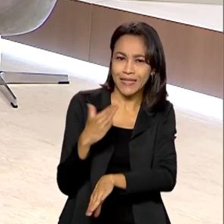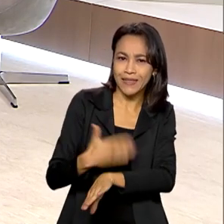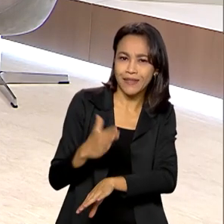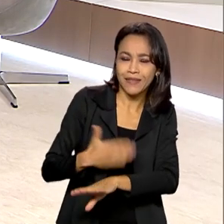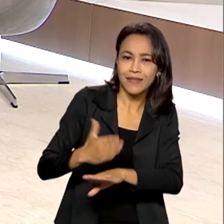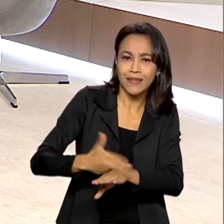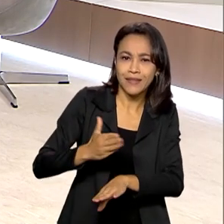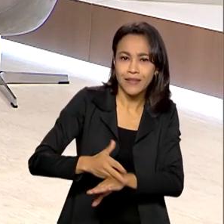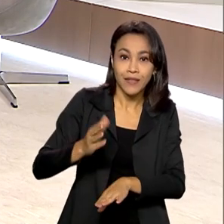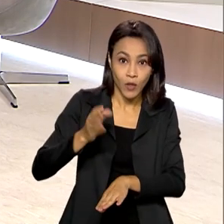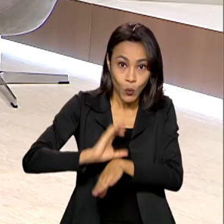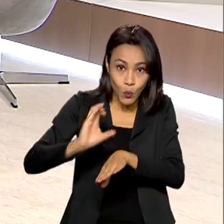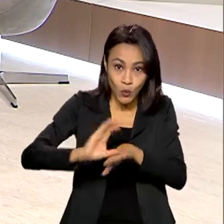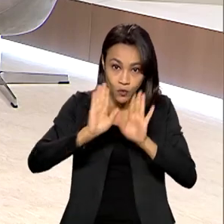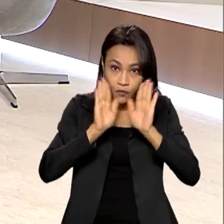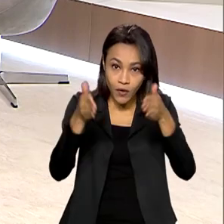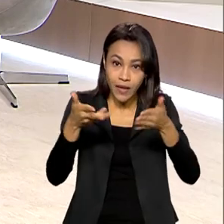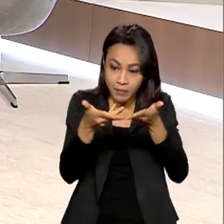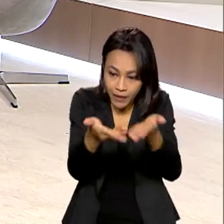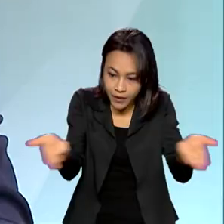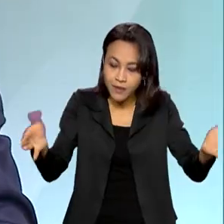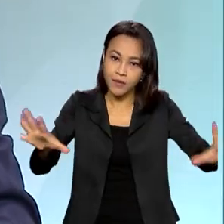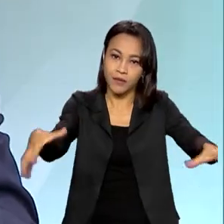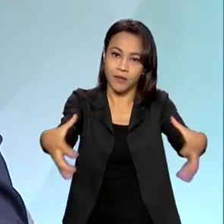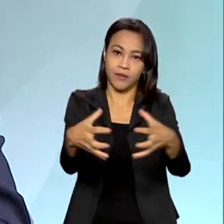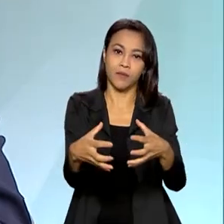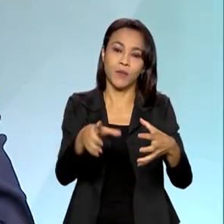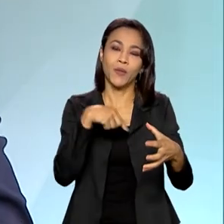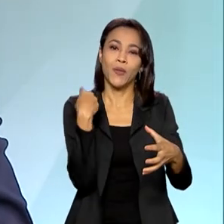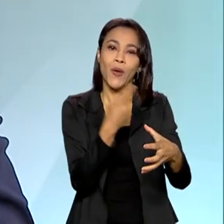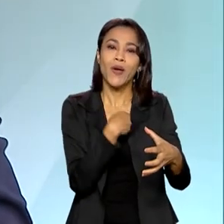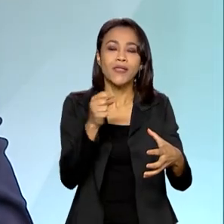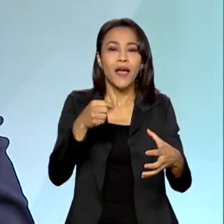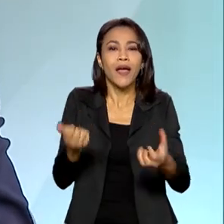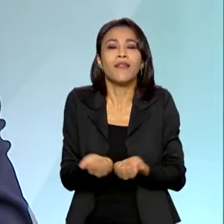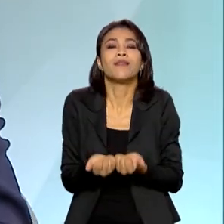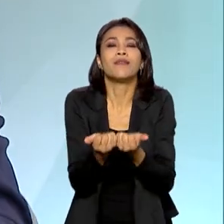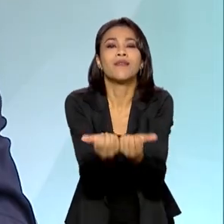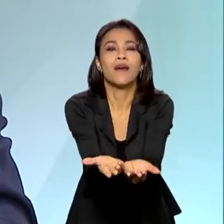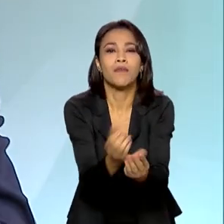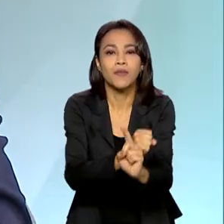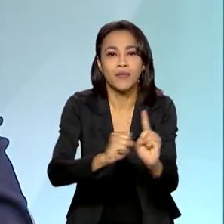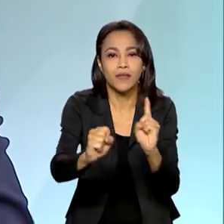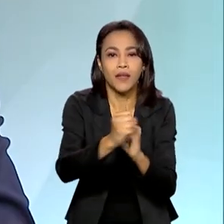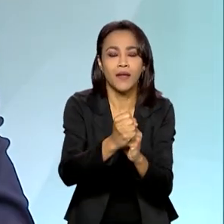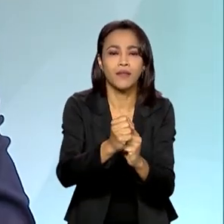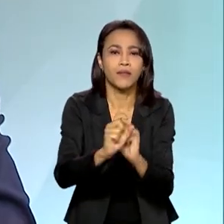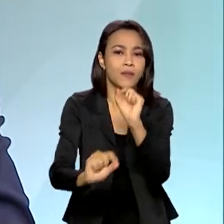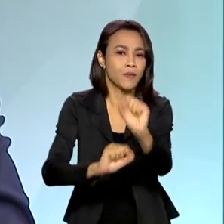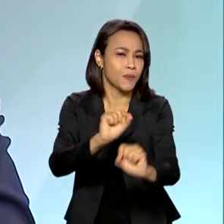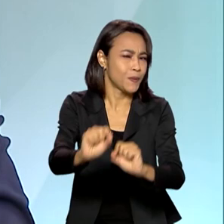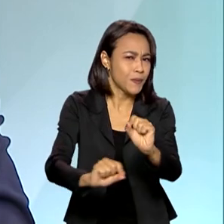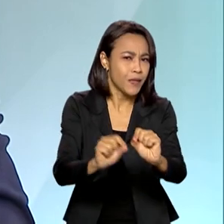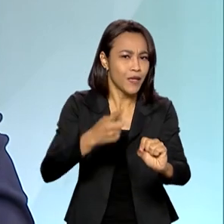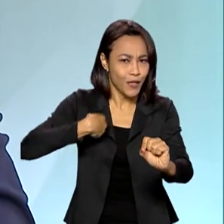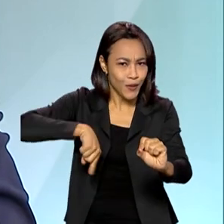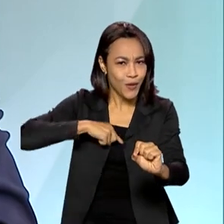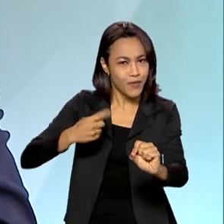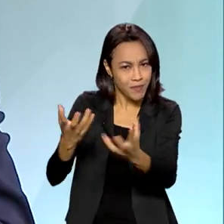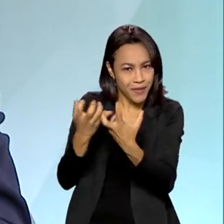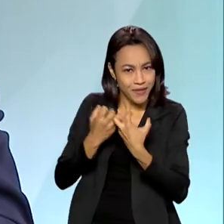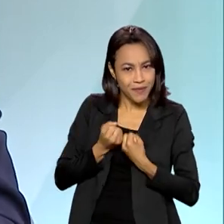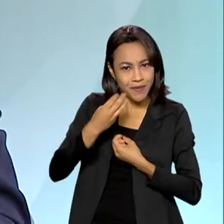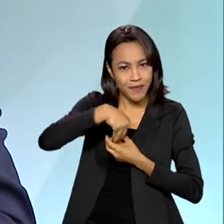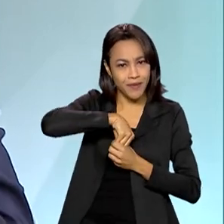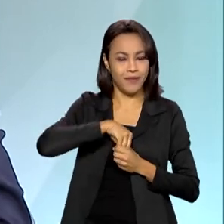gerados para esse público-alvo. Então, a nossa ideia é retribuir um pouquinho à sociedade aquilo que, de alguma forma, a gente vem recebendo.